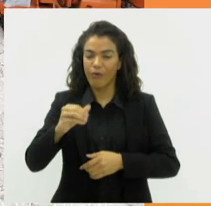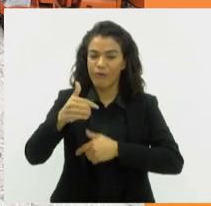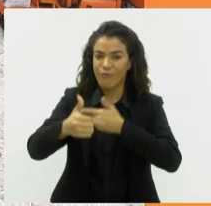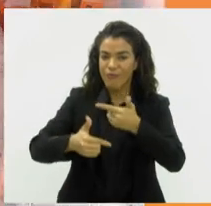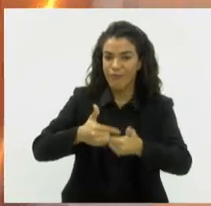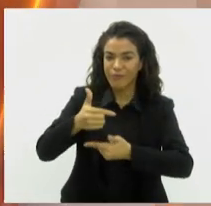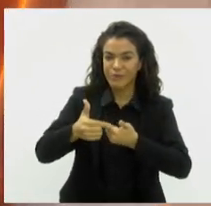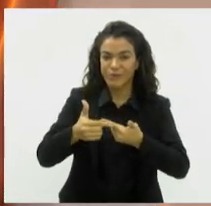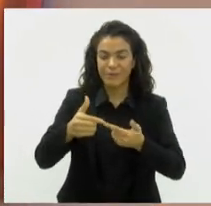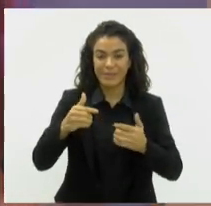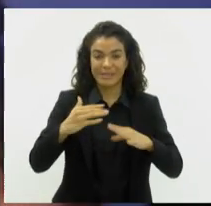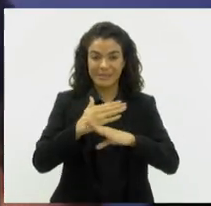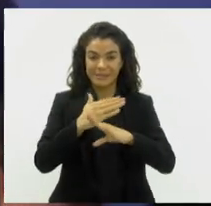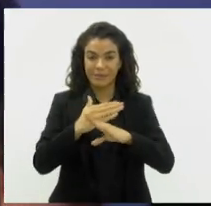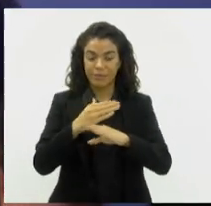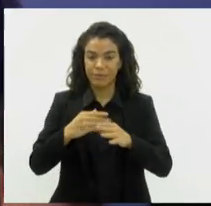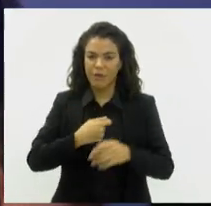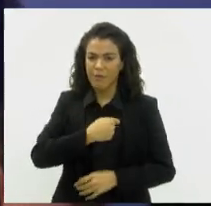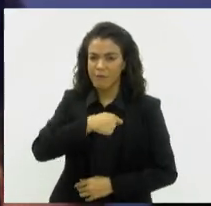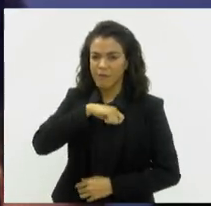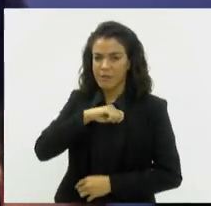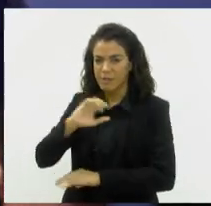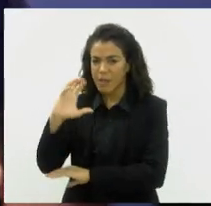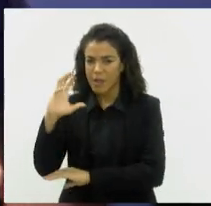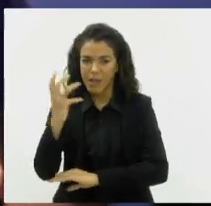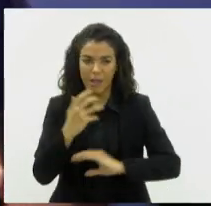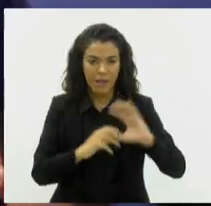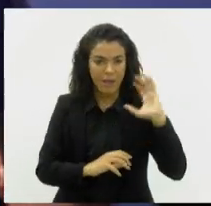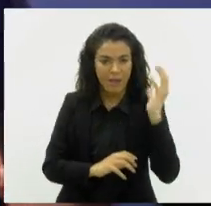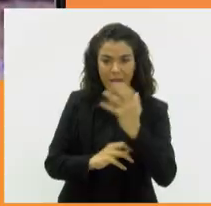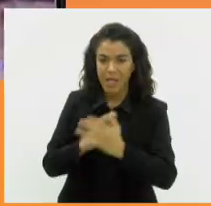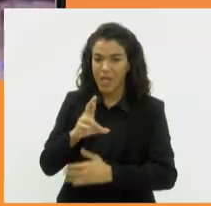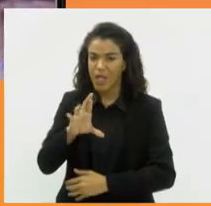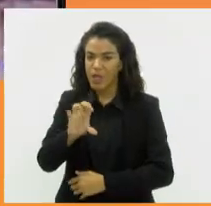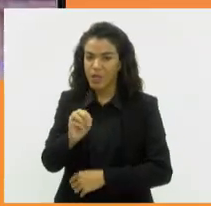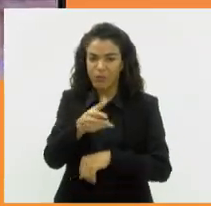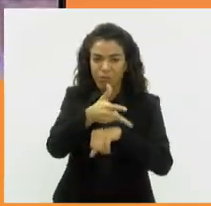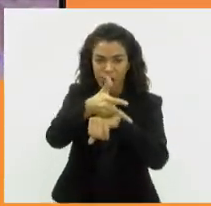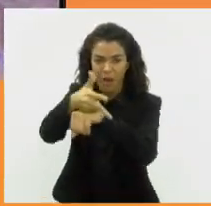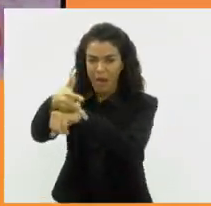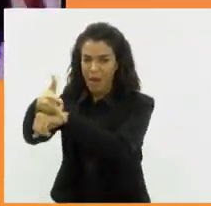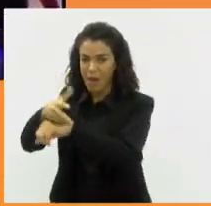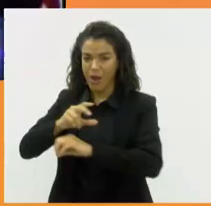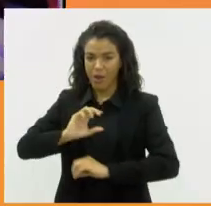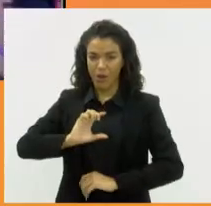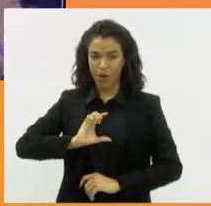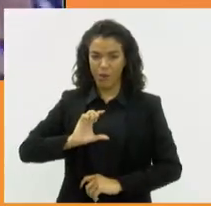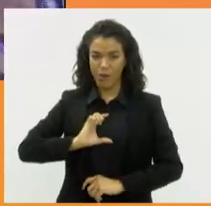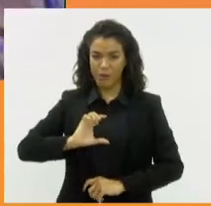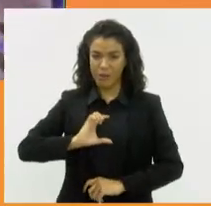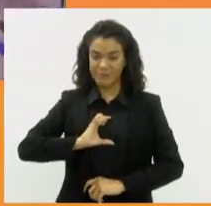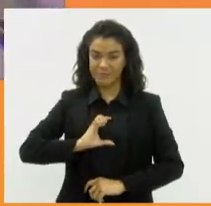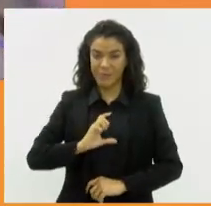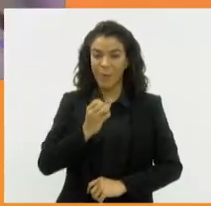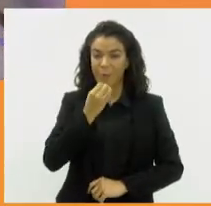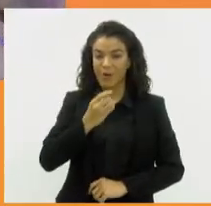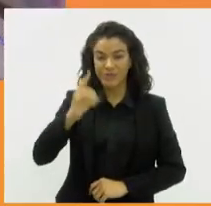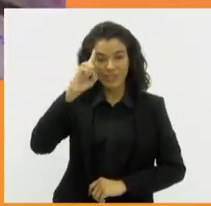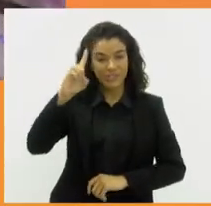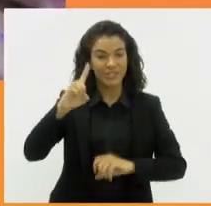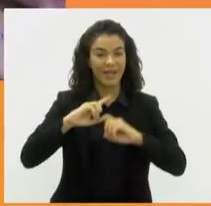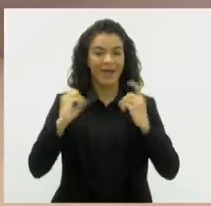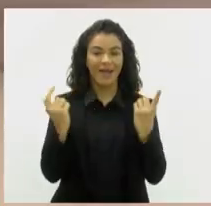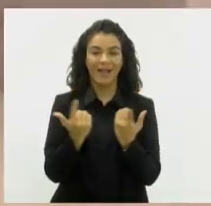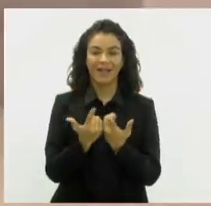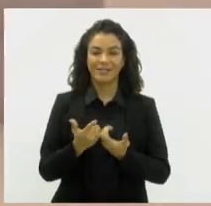cidade. A fiscalização ambiental do Rio contará com câmeras corporais. O Bom Dia Alerj começa